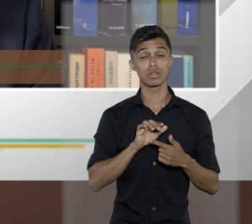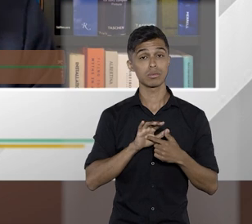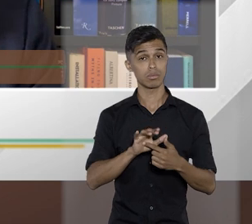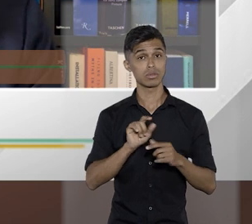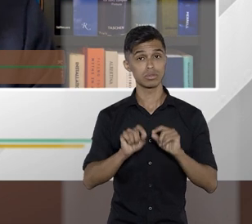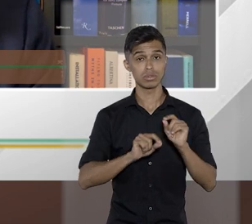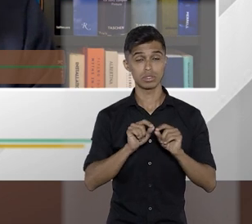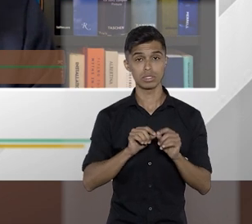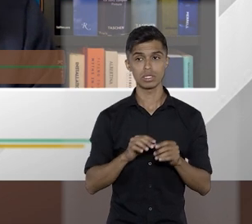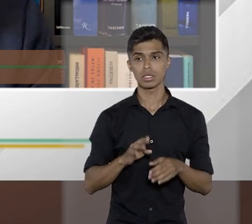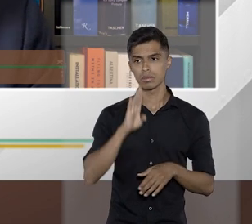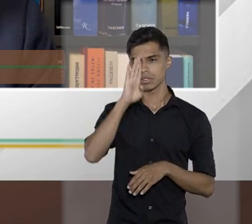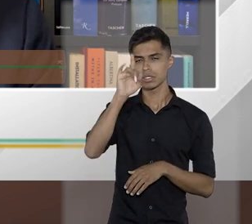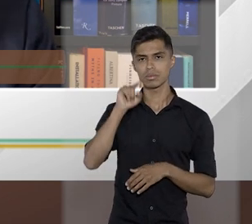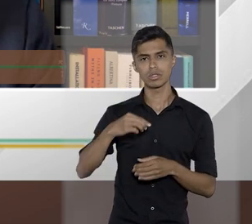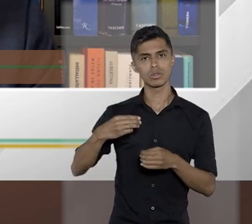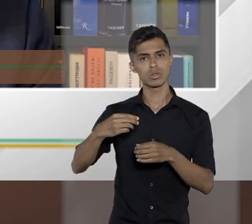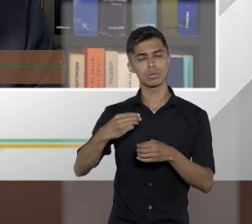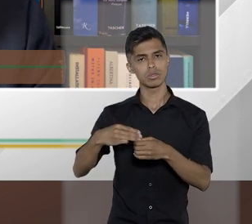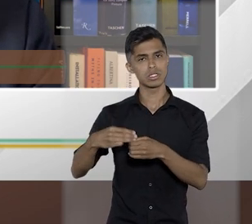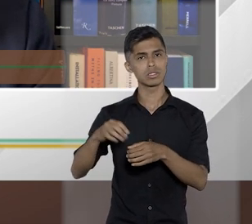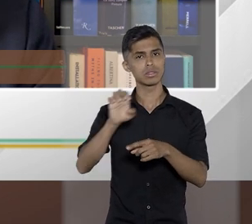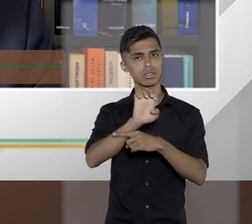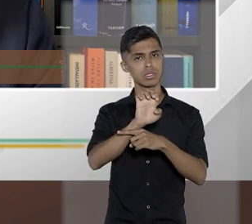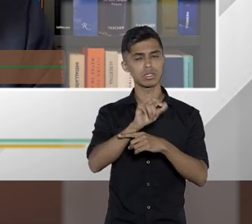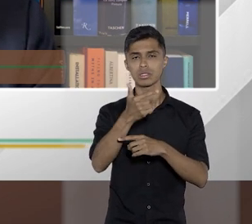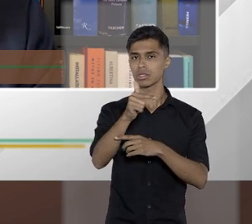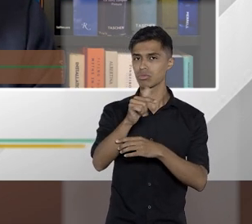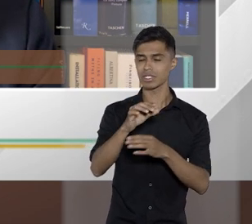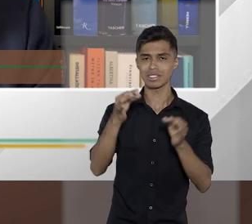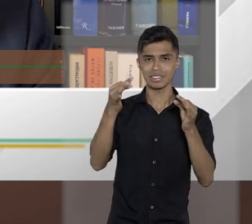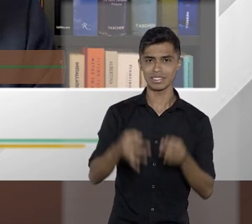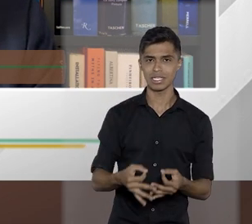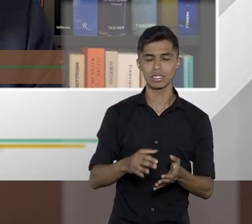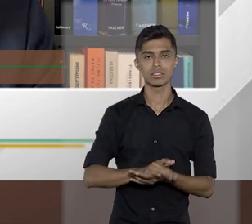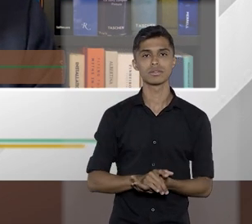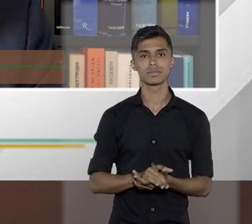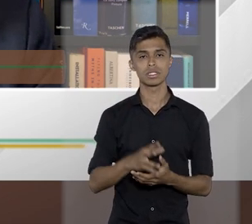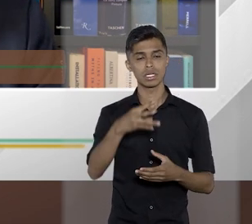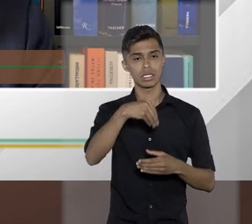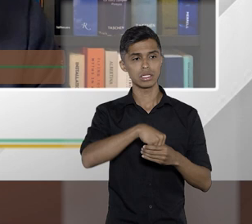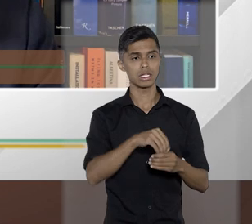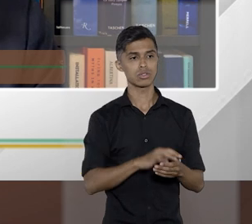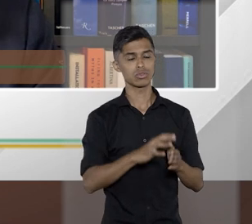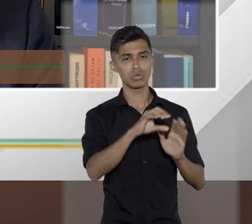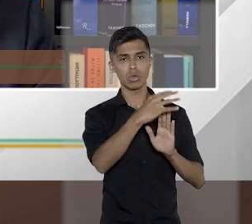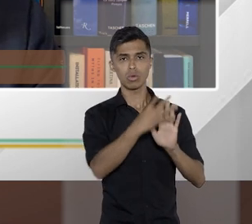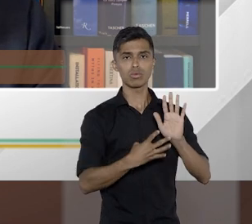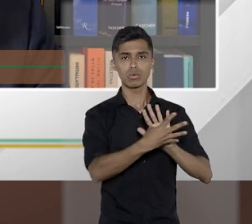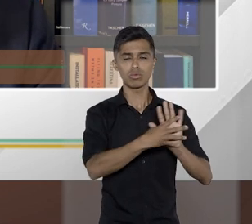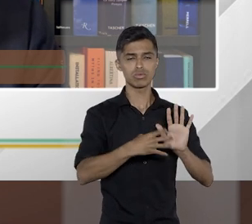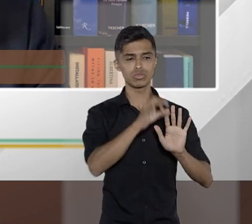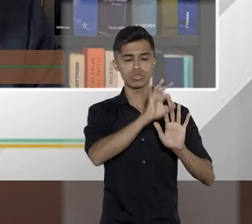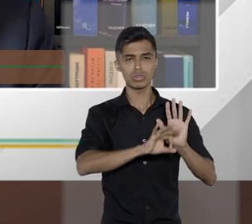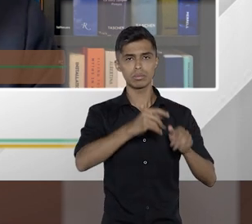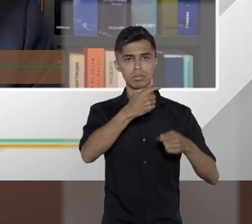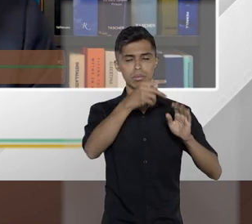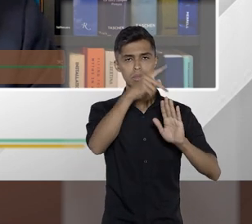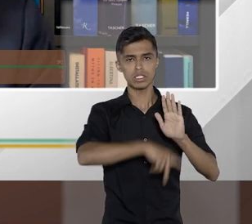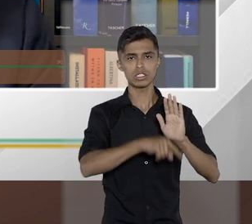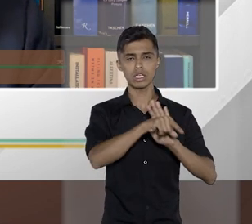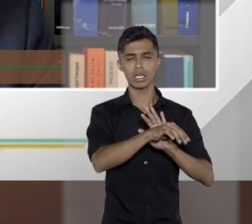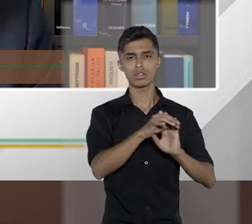principalmente nos municípios e nos estados, não é feito a contento dentro do planejamento orçamentário, seja, dentro das regras do direito financeiro.